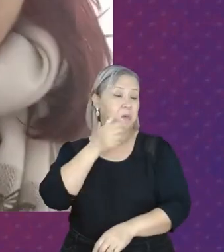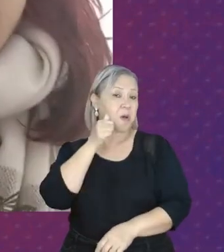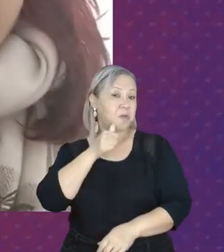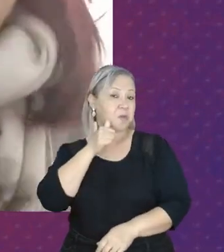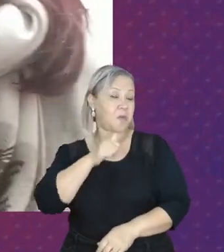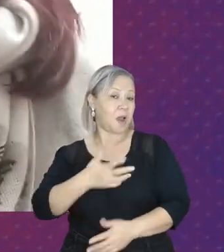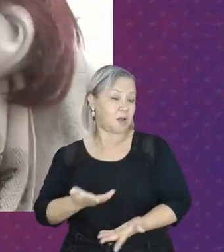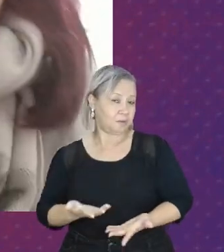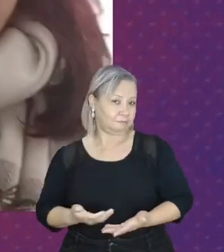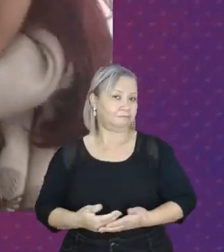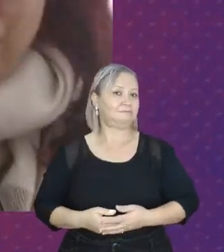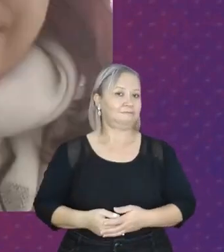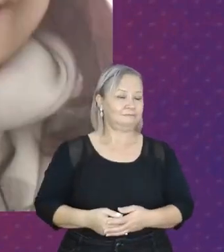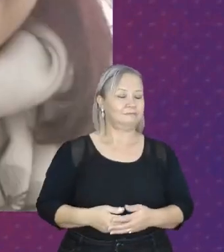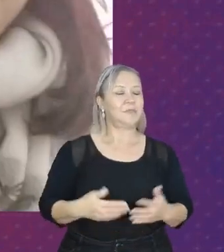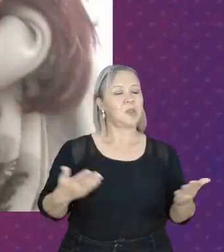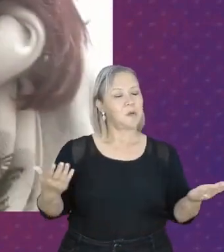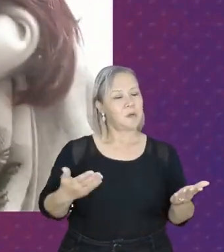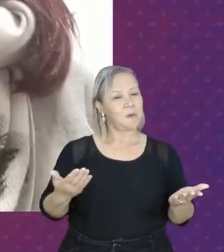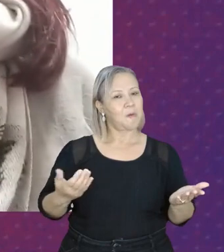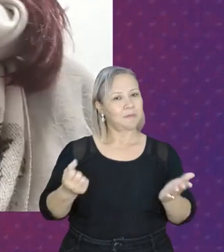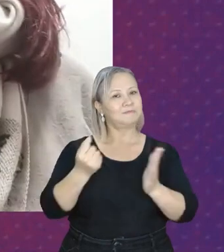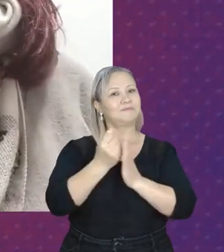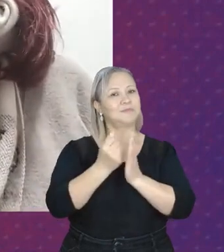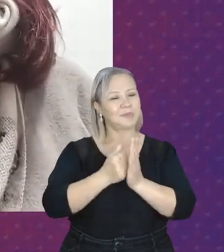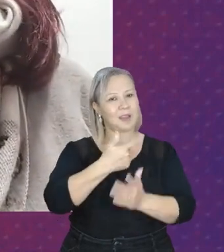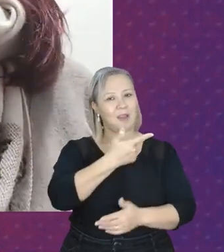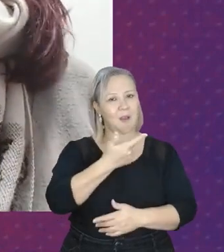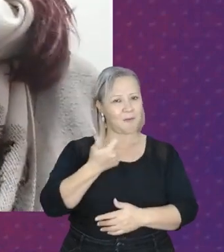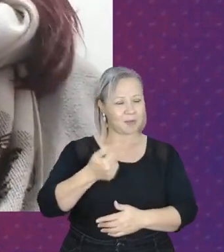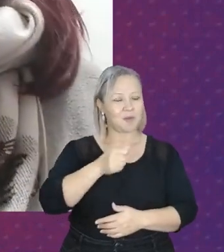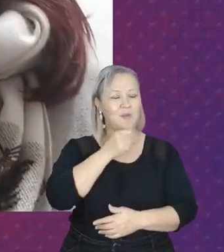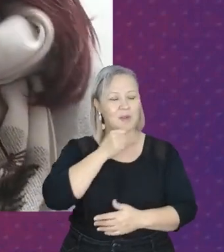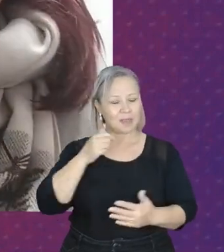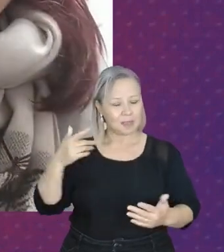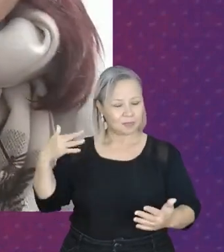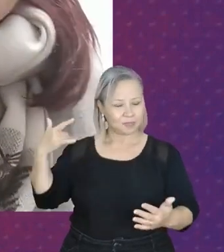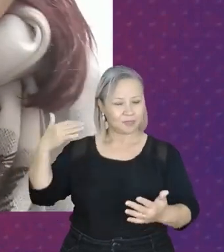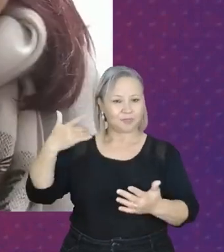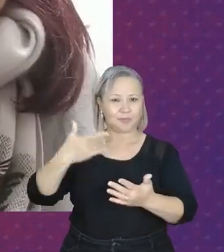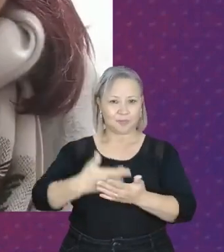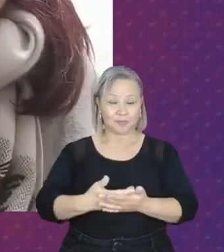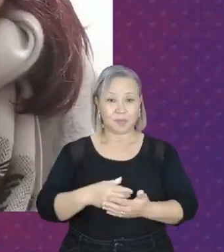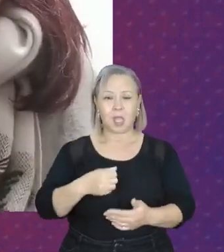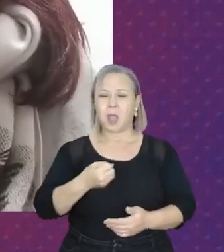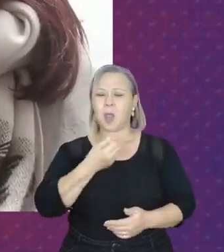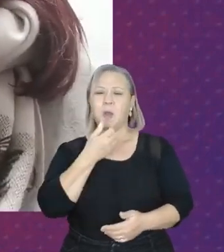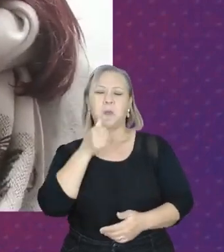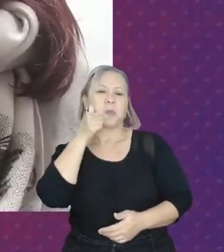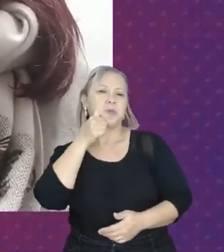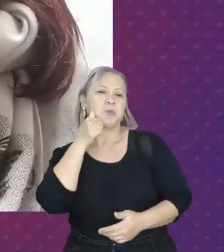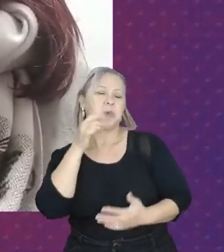hoje, no século XXI. Serem boas mulheres pros meus maridos,